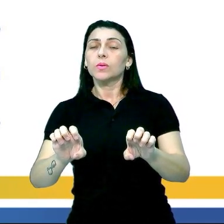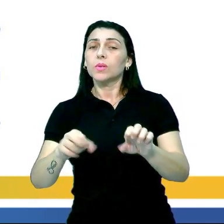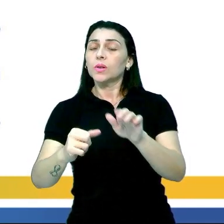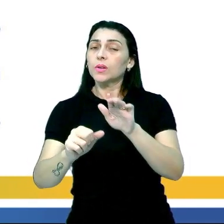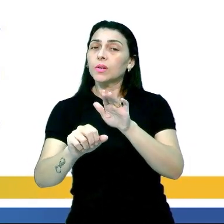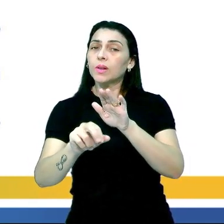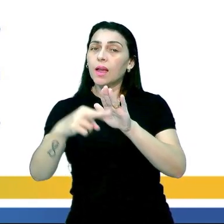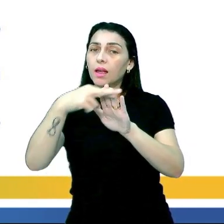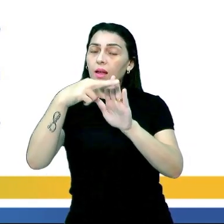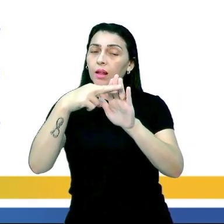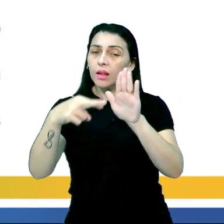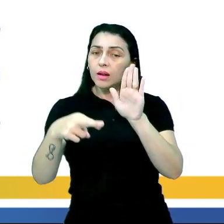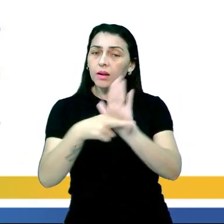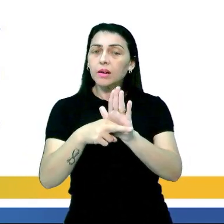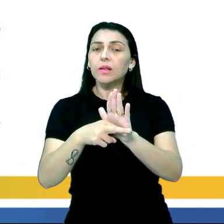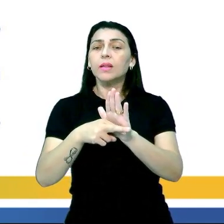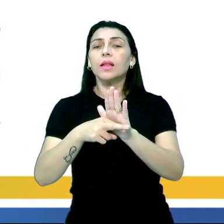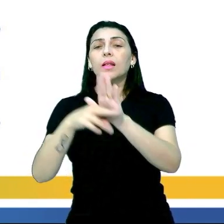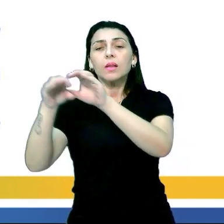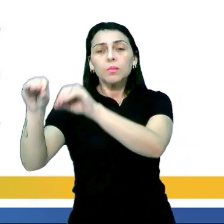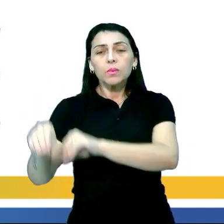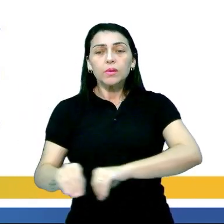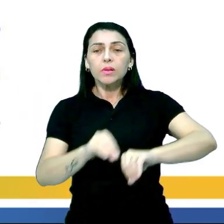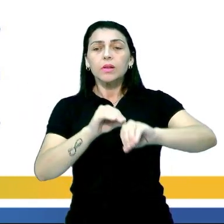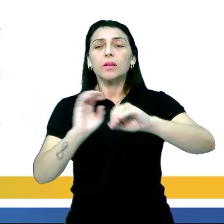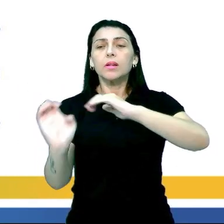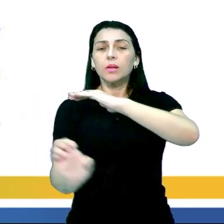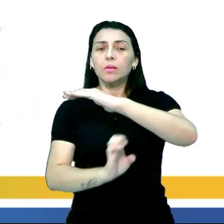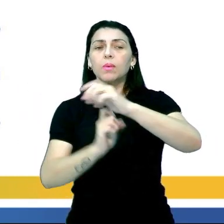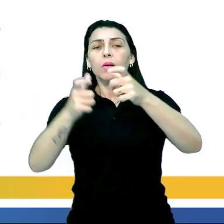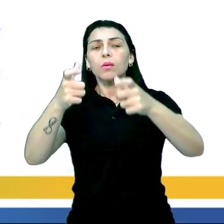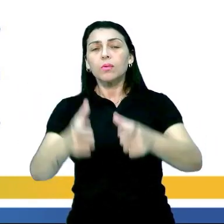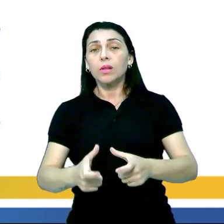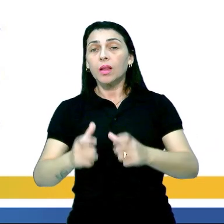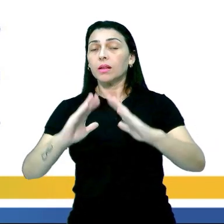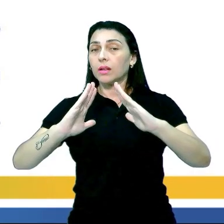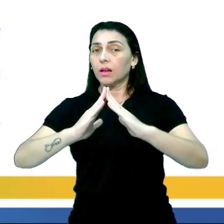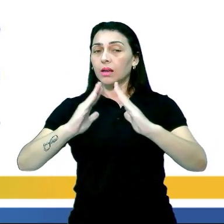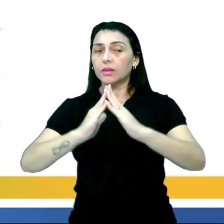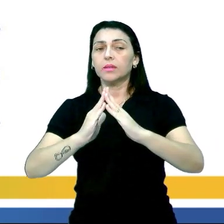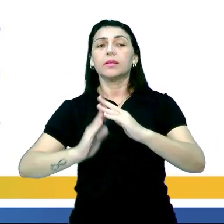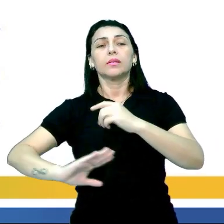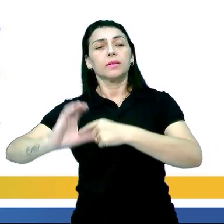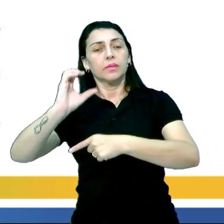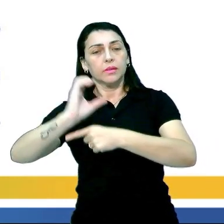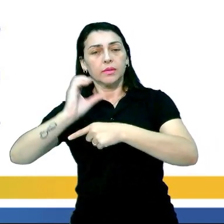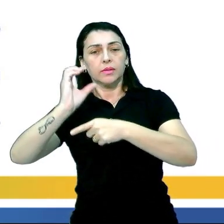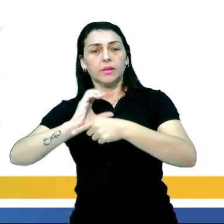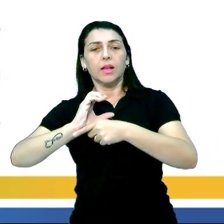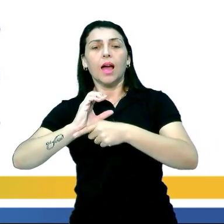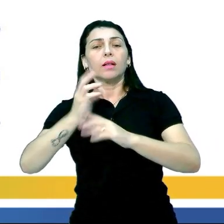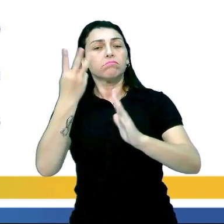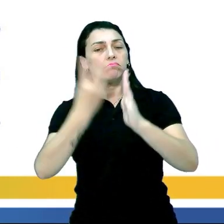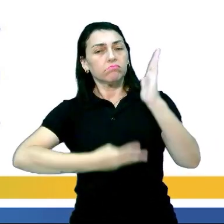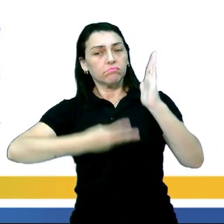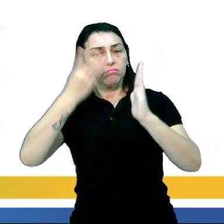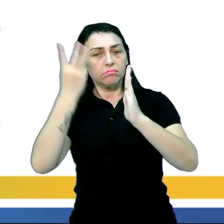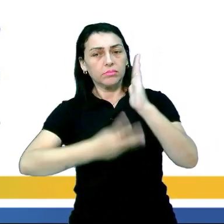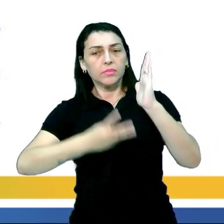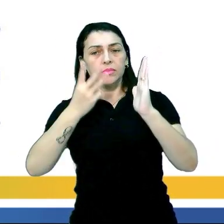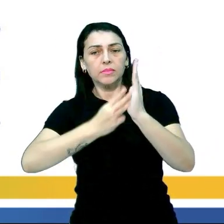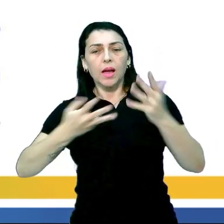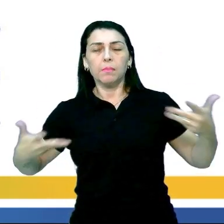burocráticas sejam transferidas da empresa para o espaço doméstico, C, os